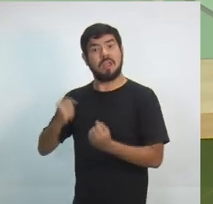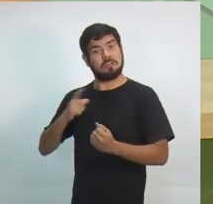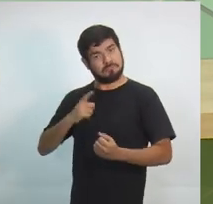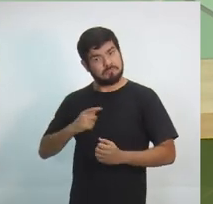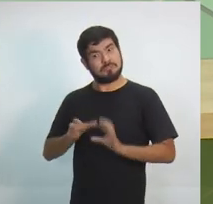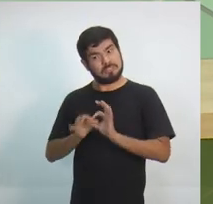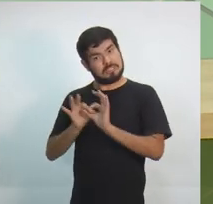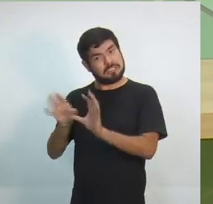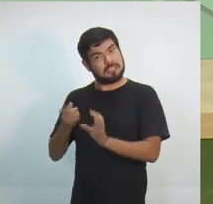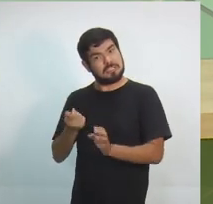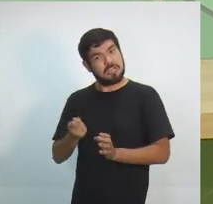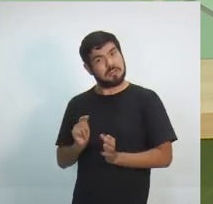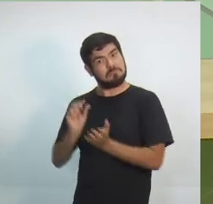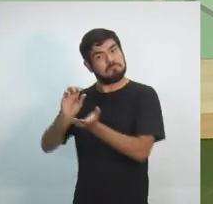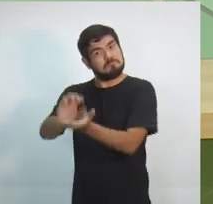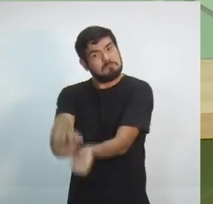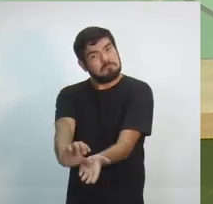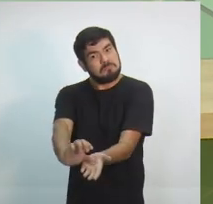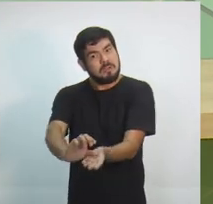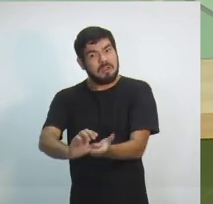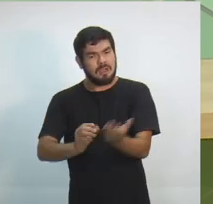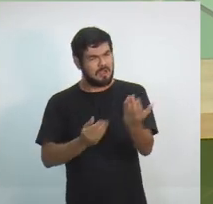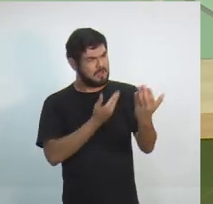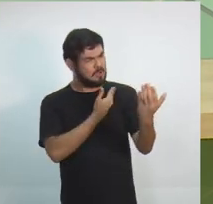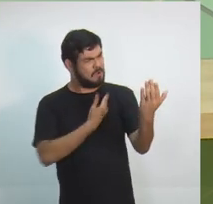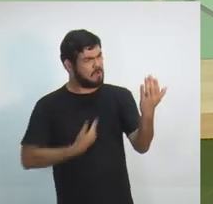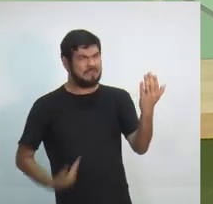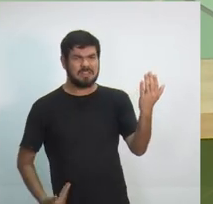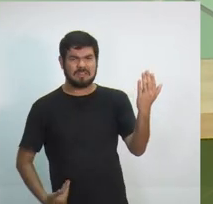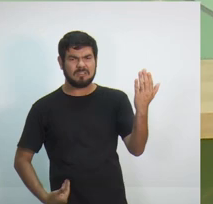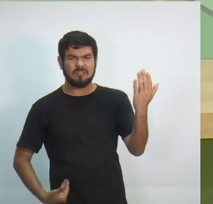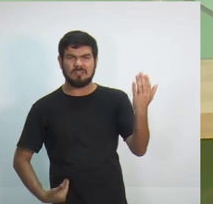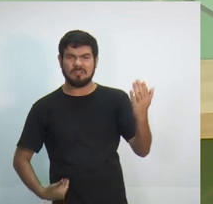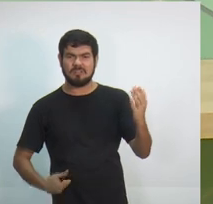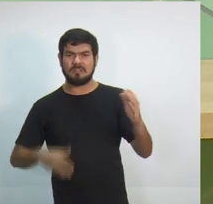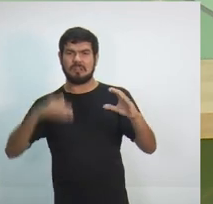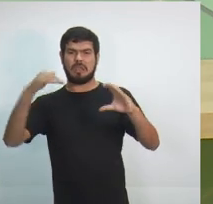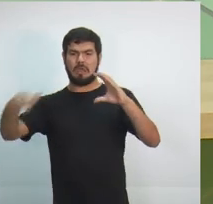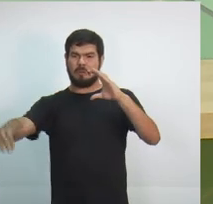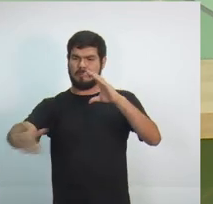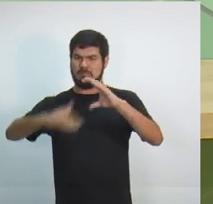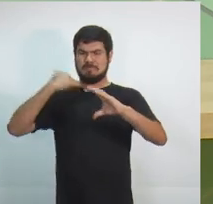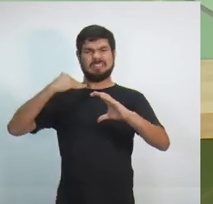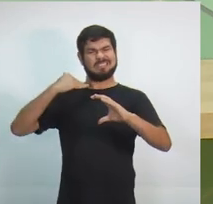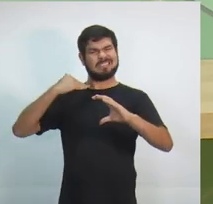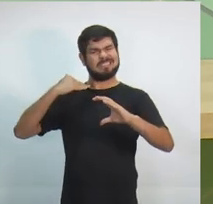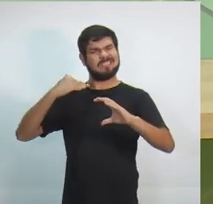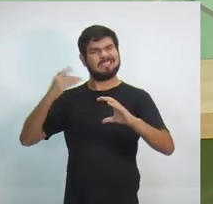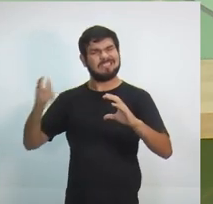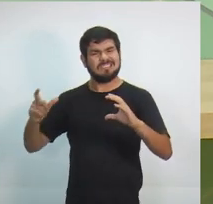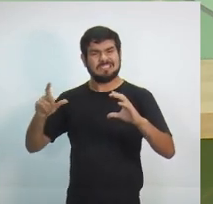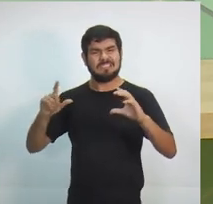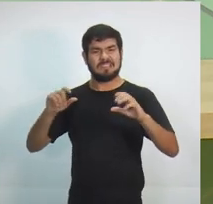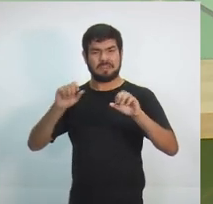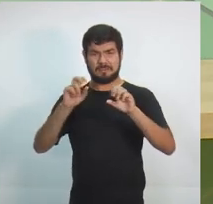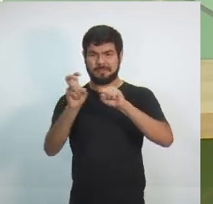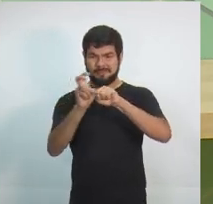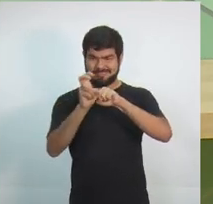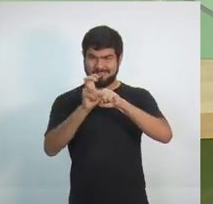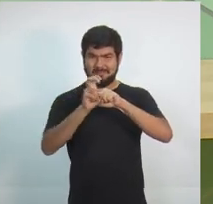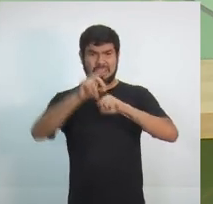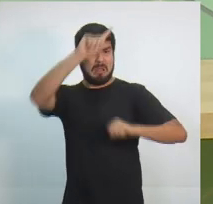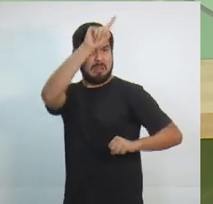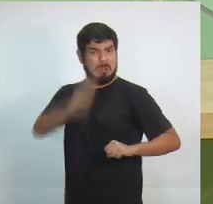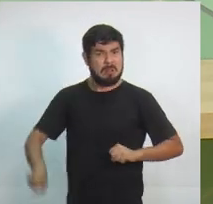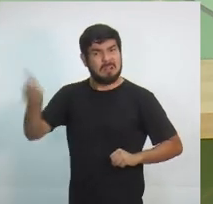O governador enviou agora uma mensagem para a Assembleia vetando. Então, se ele for falar de desenvolvimento do interior, ele é